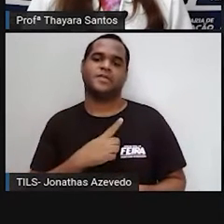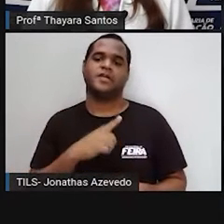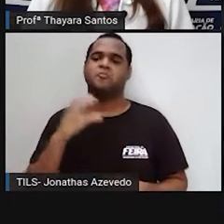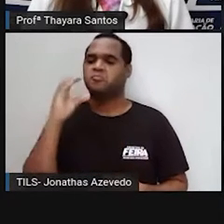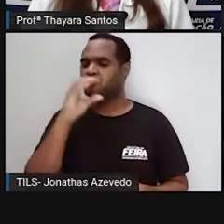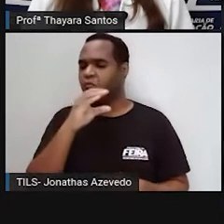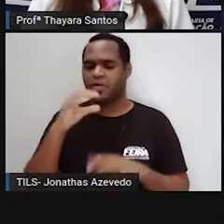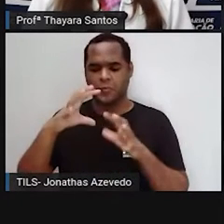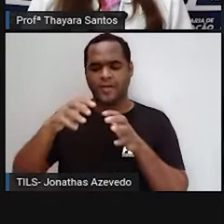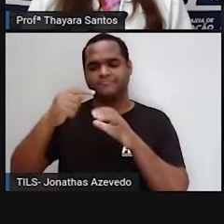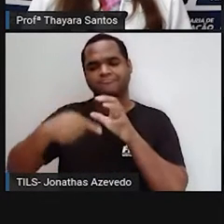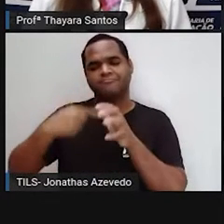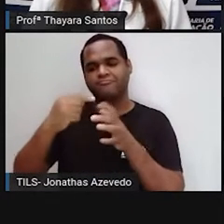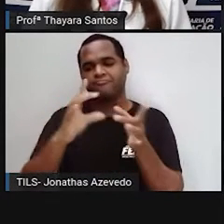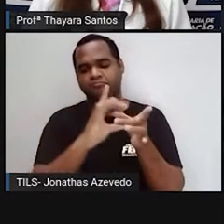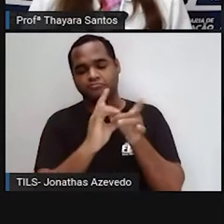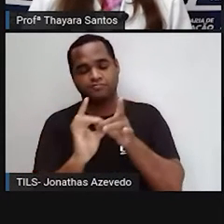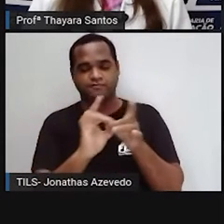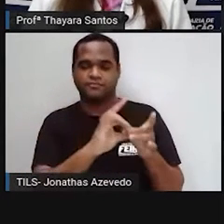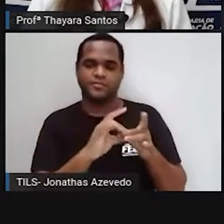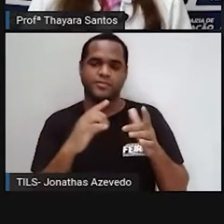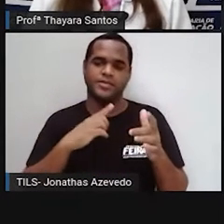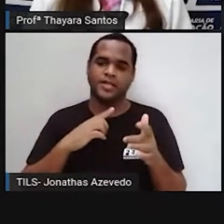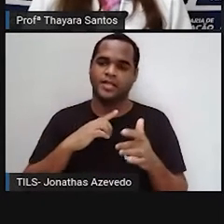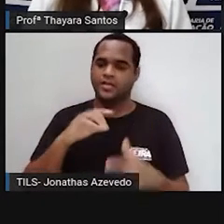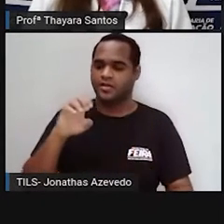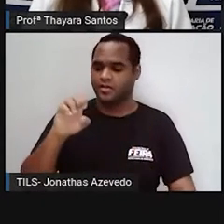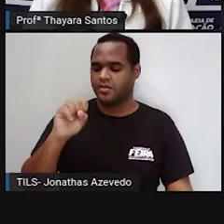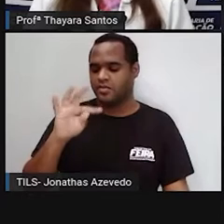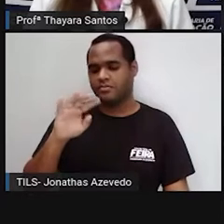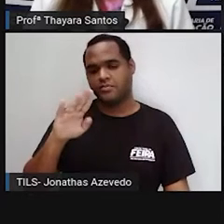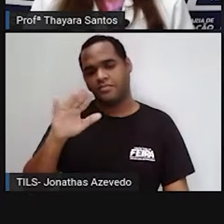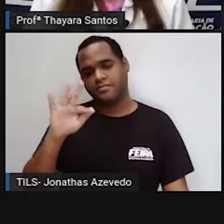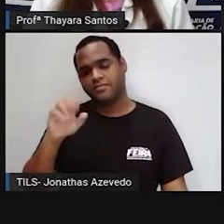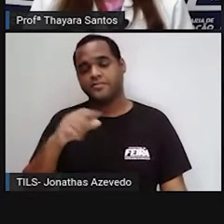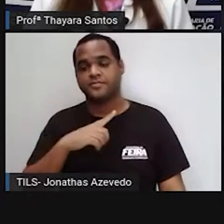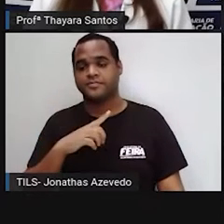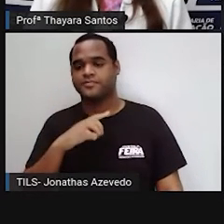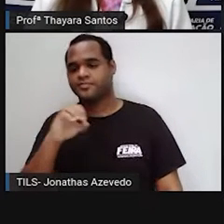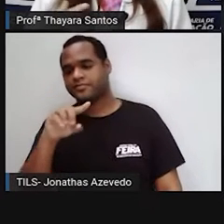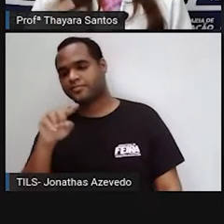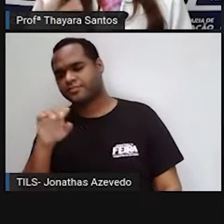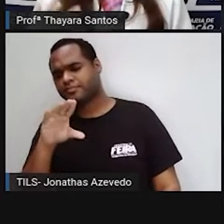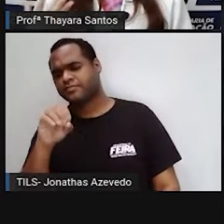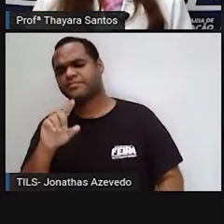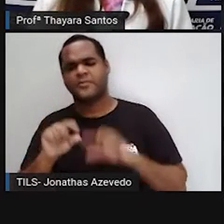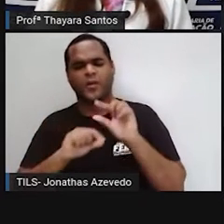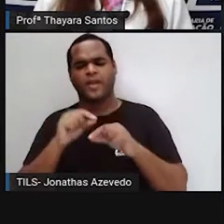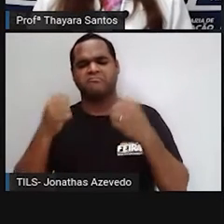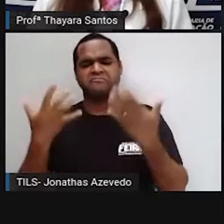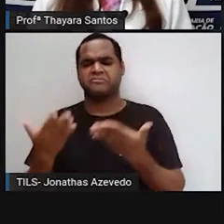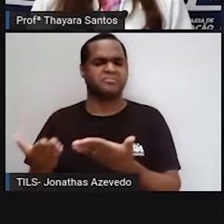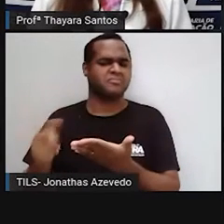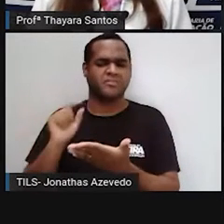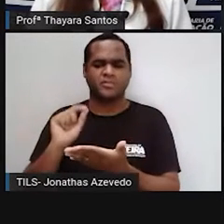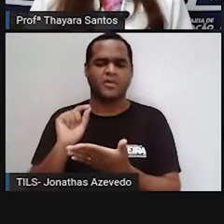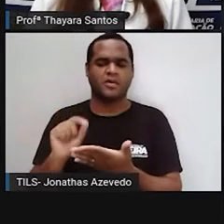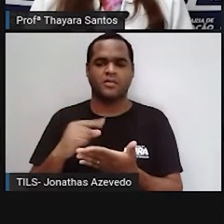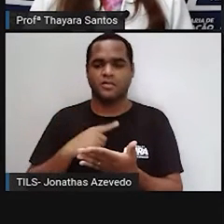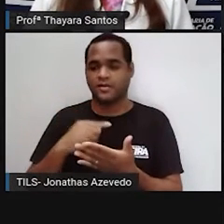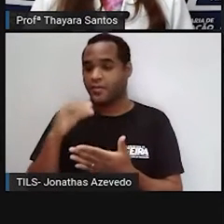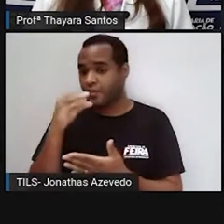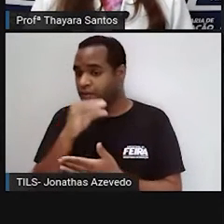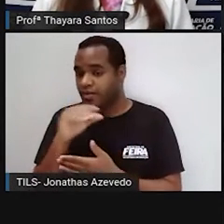global está totalmente relacionado, tanto com o efeito estufa, quanto com a camada de ozônio. Mas o que é ele de fato? O aquecimento